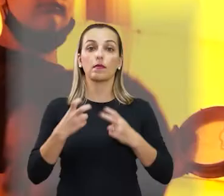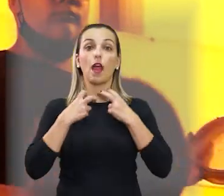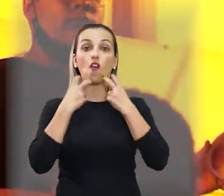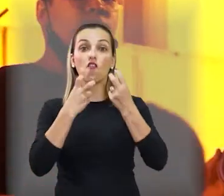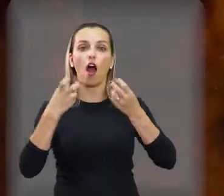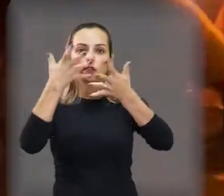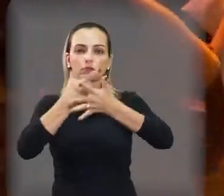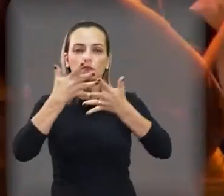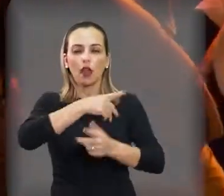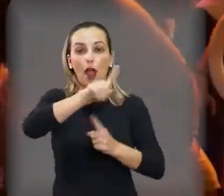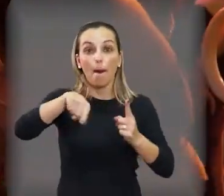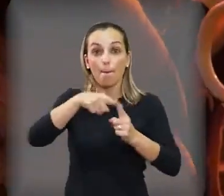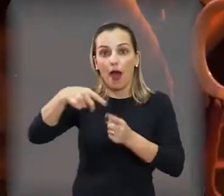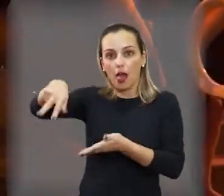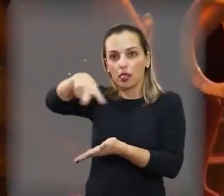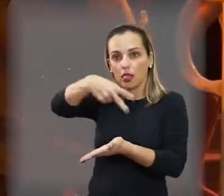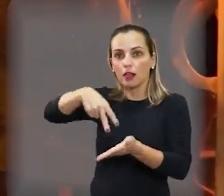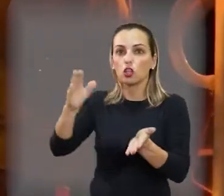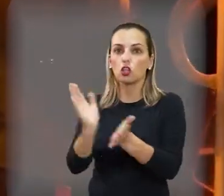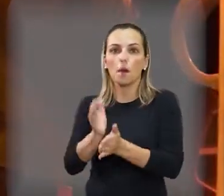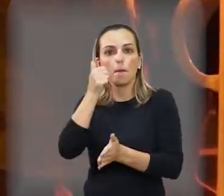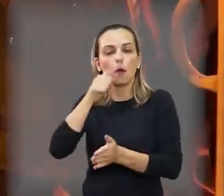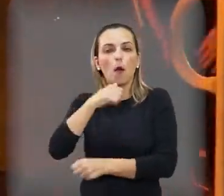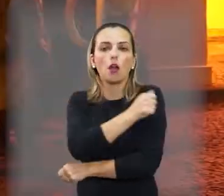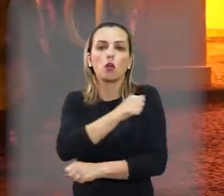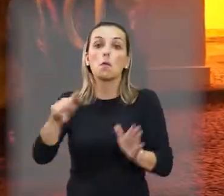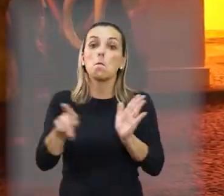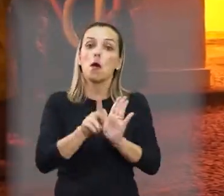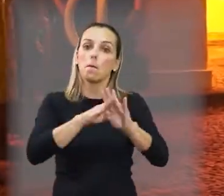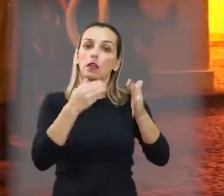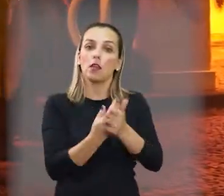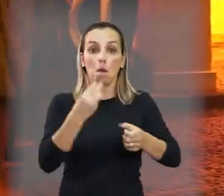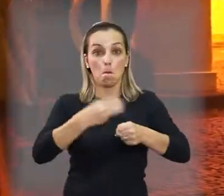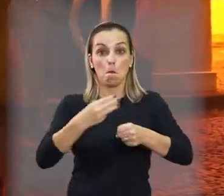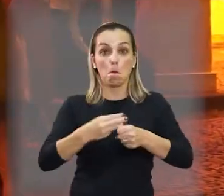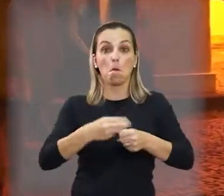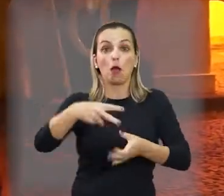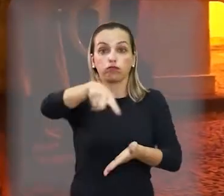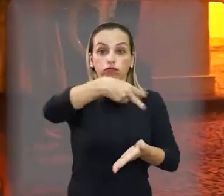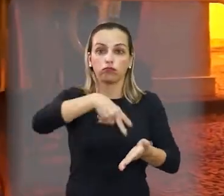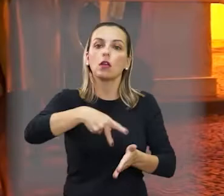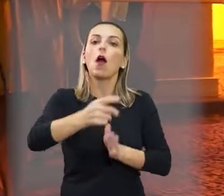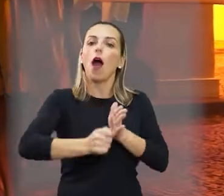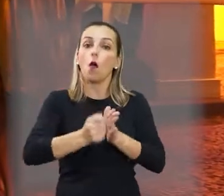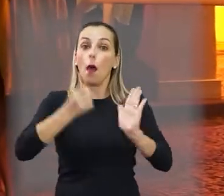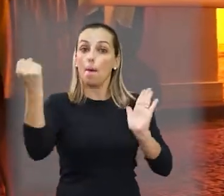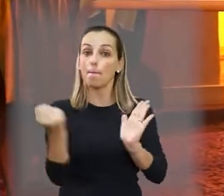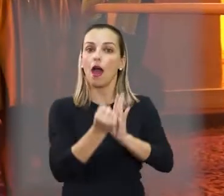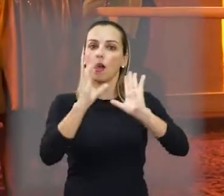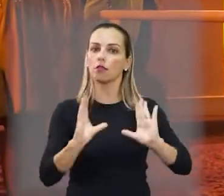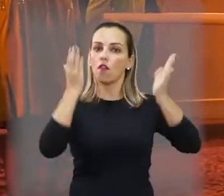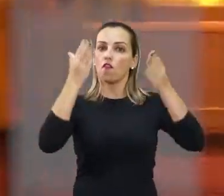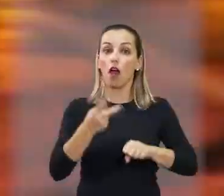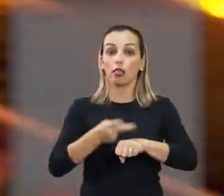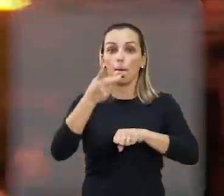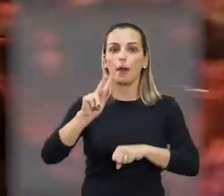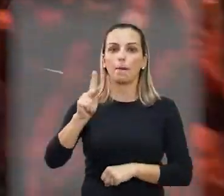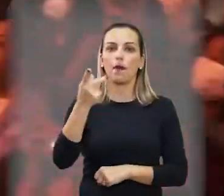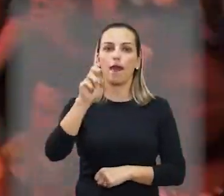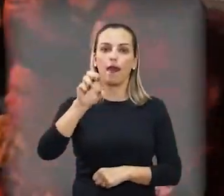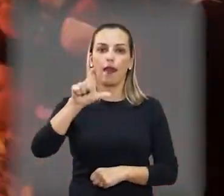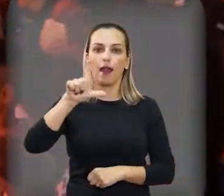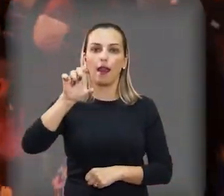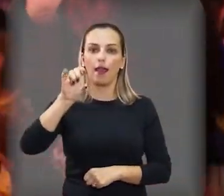Vozes e passos das alunas da Escola Municipal de Dança Iracema Nogueira anunciaram o tom que marcaria o